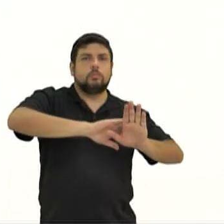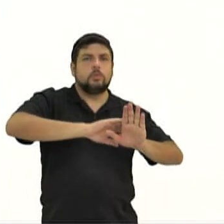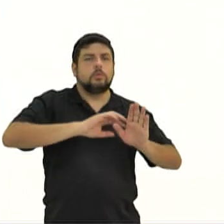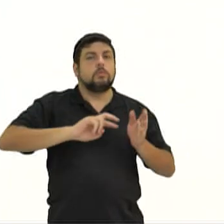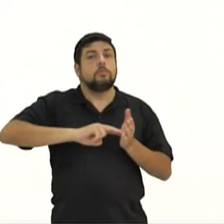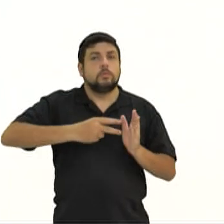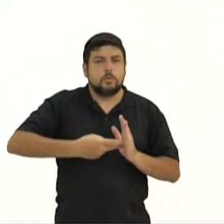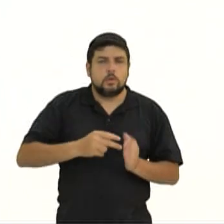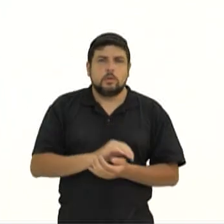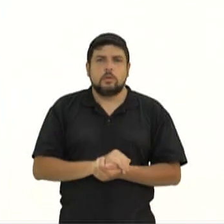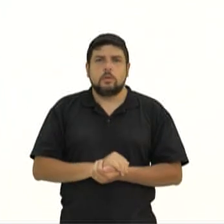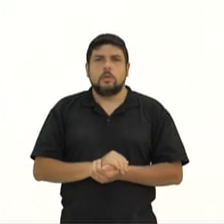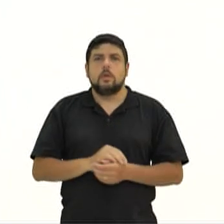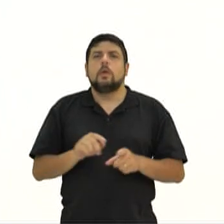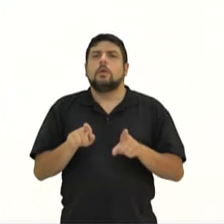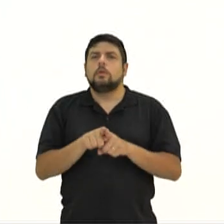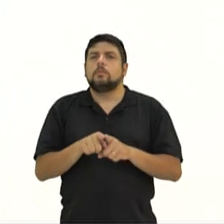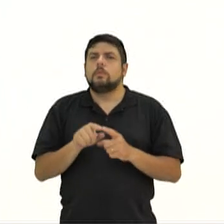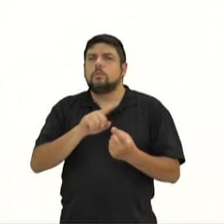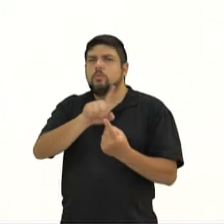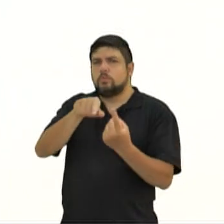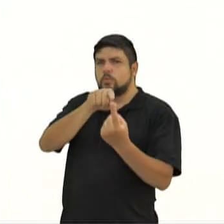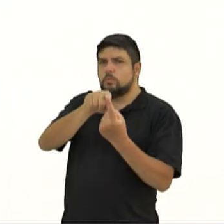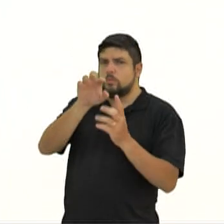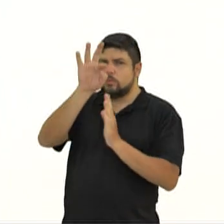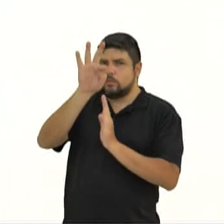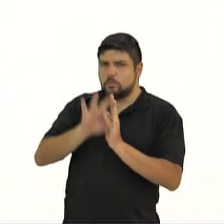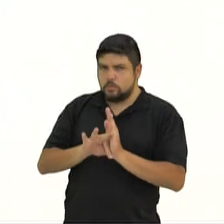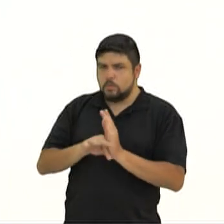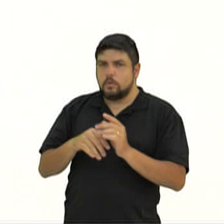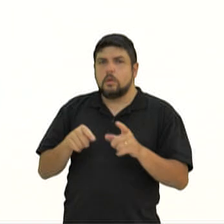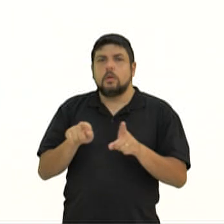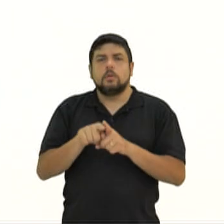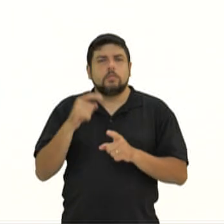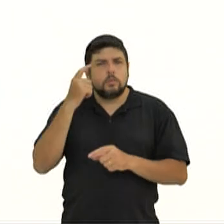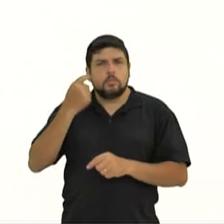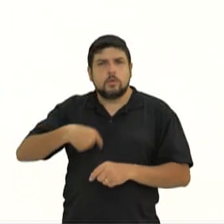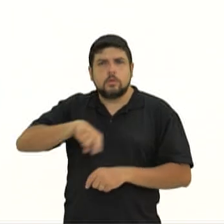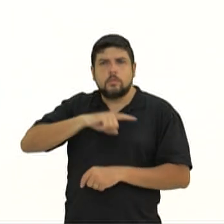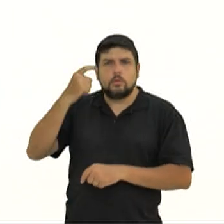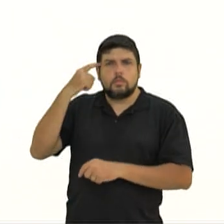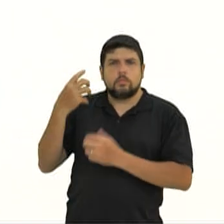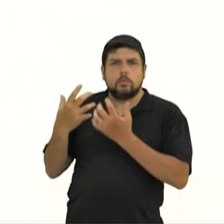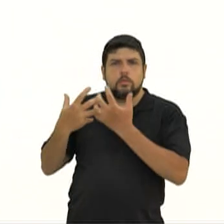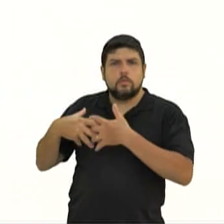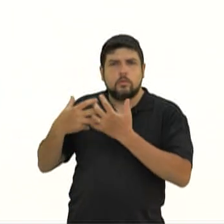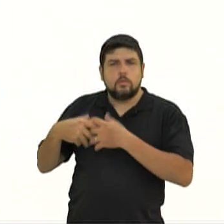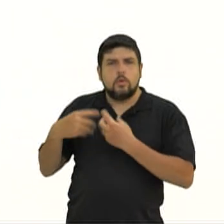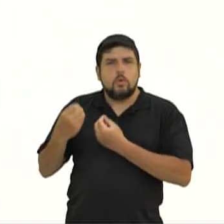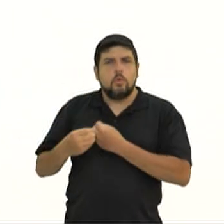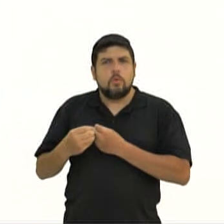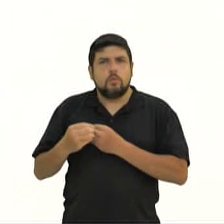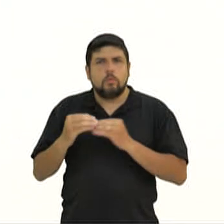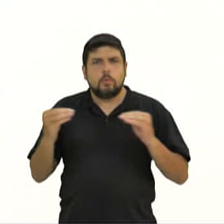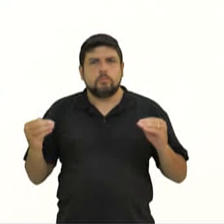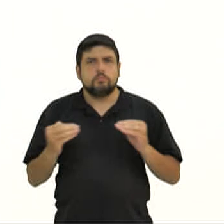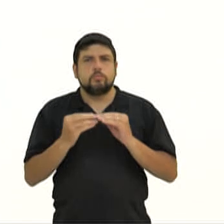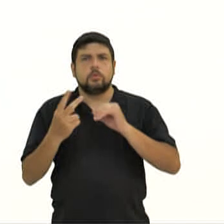reportagem, identificar a finalidade do texto e refletir sobre a concordância verbal.